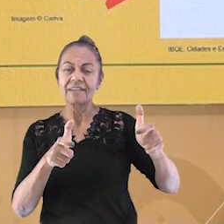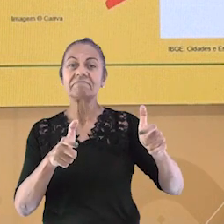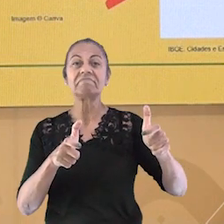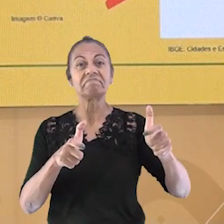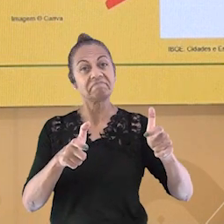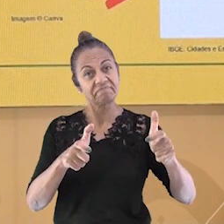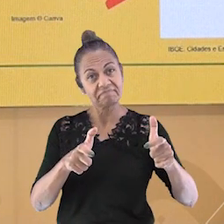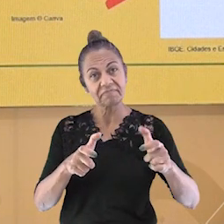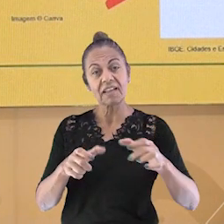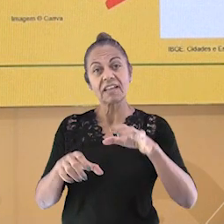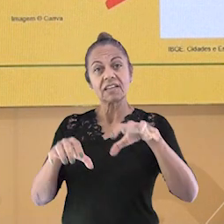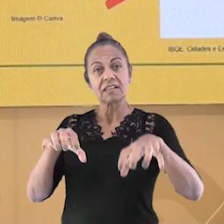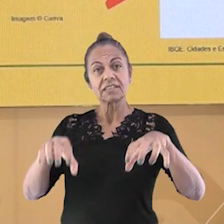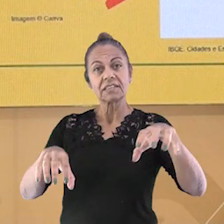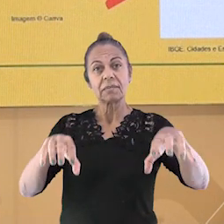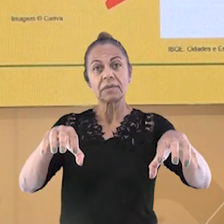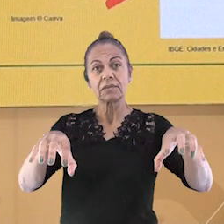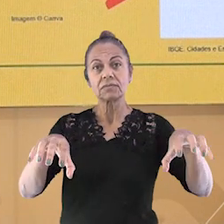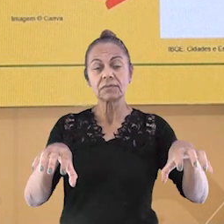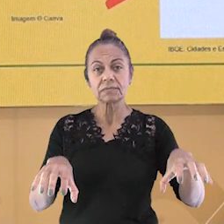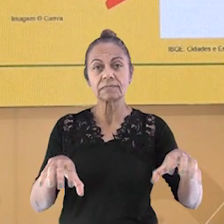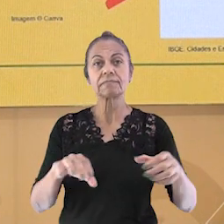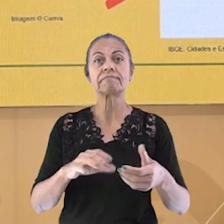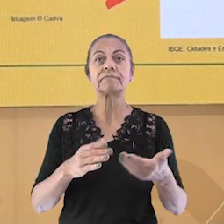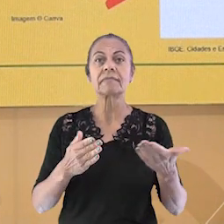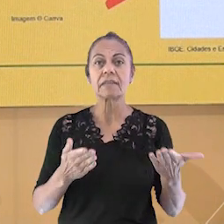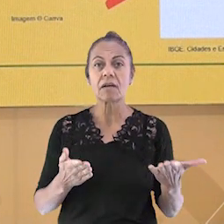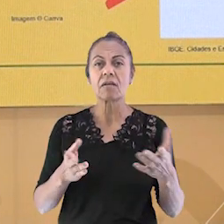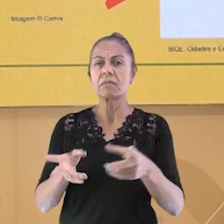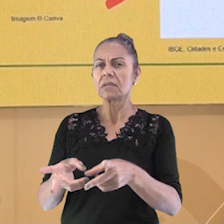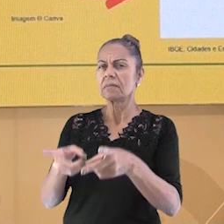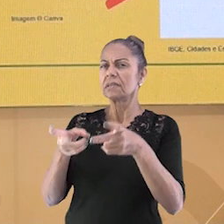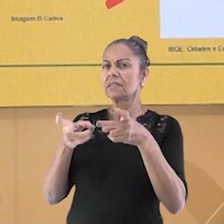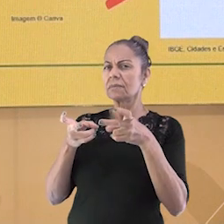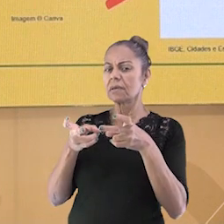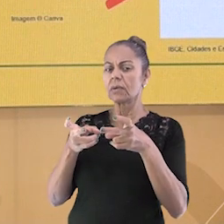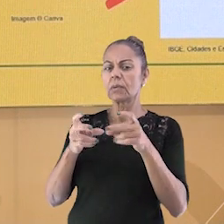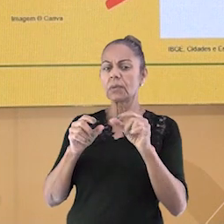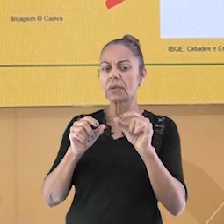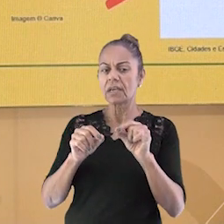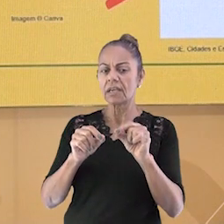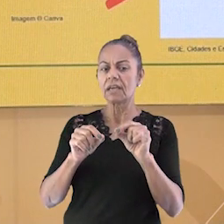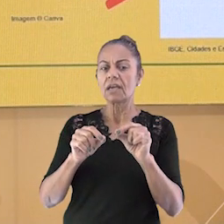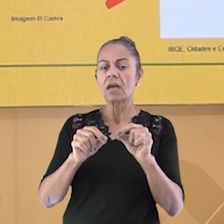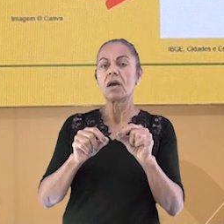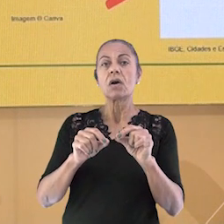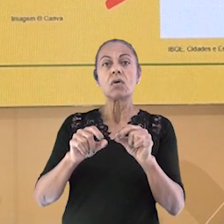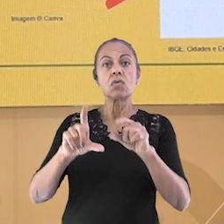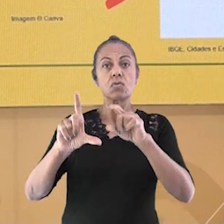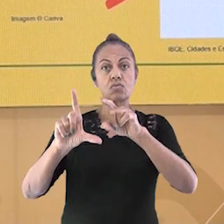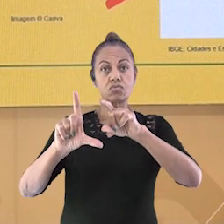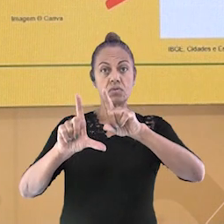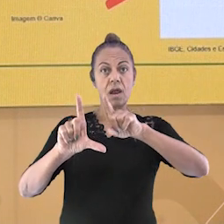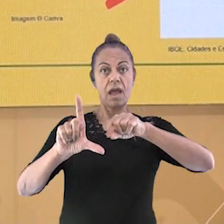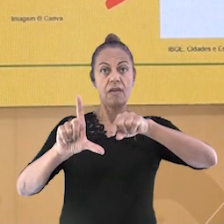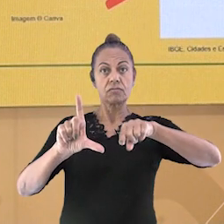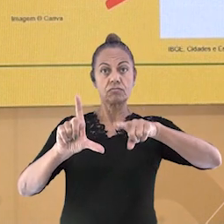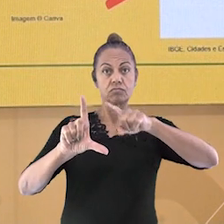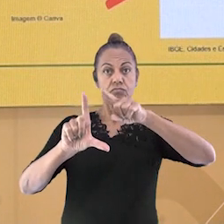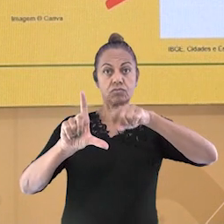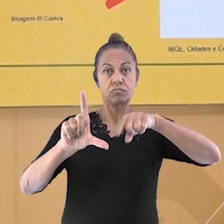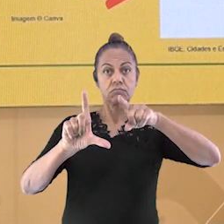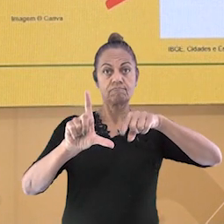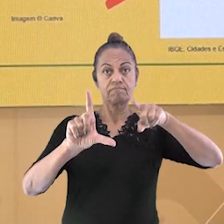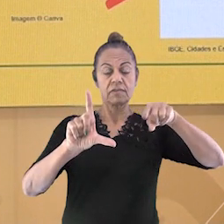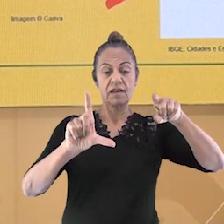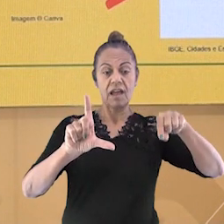O estudo da quantidade de pessoas em uma determinada região. Então, podemos observar esse gráfico que mostra